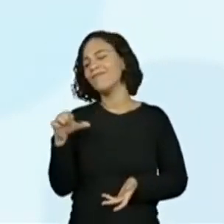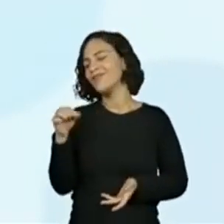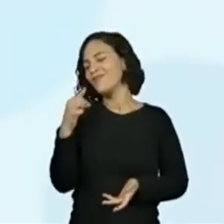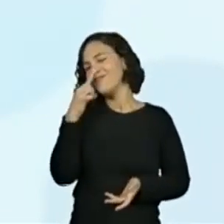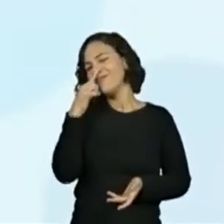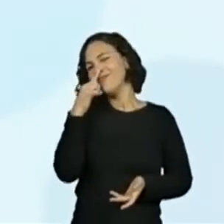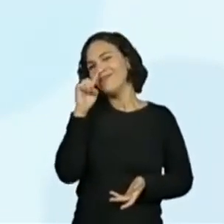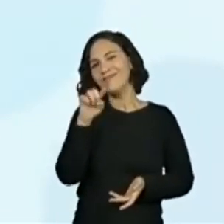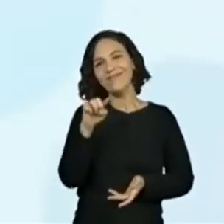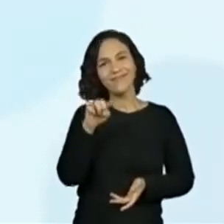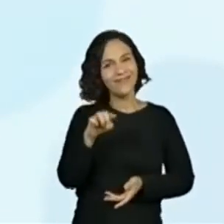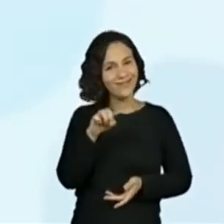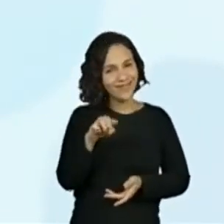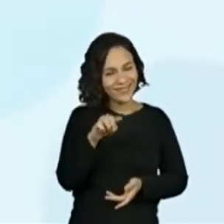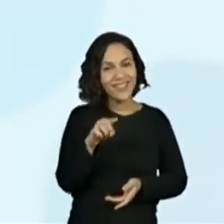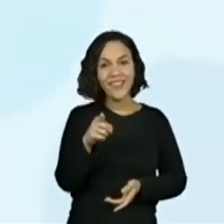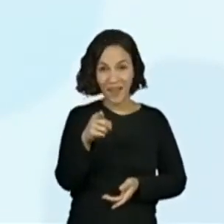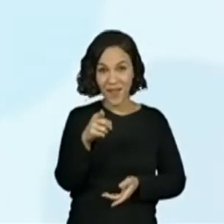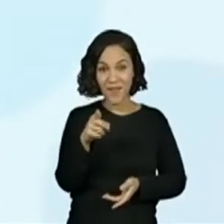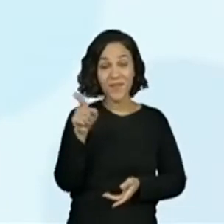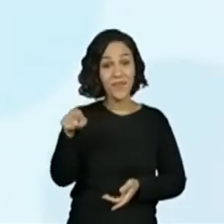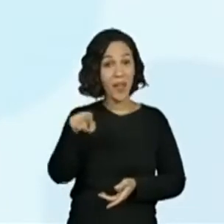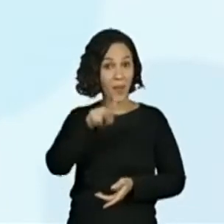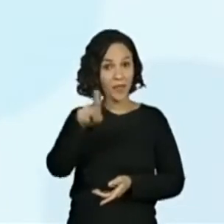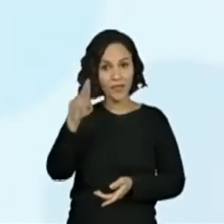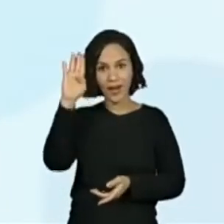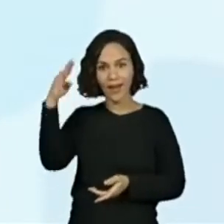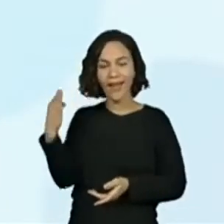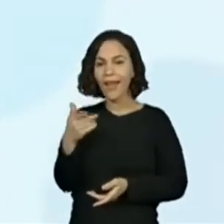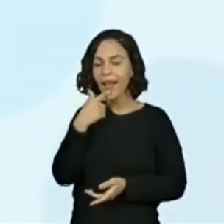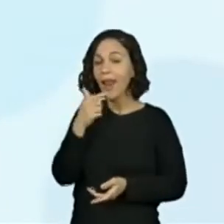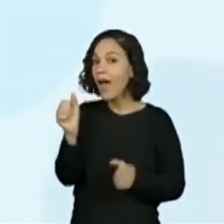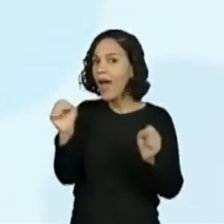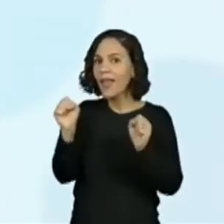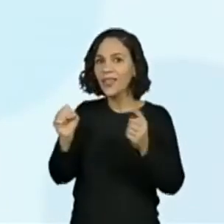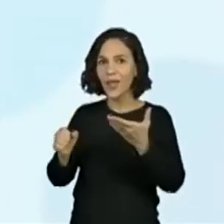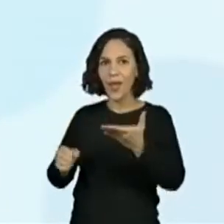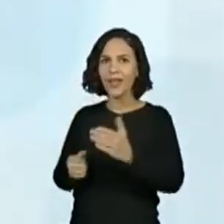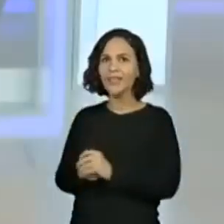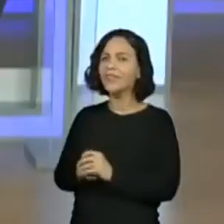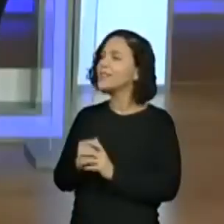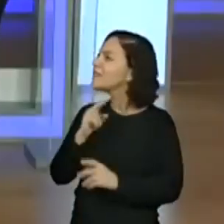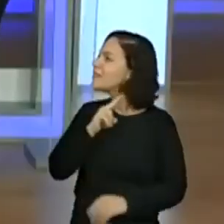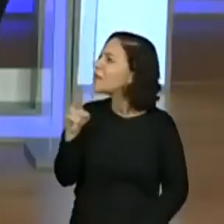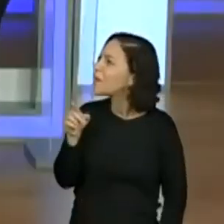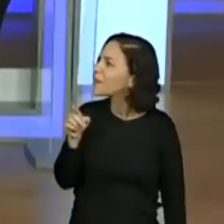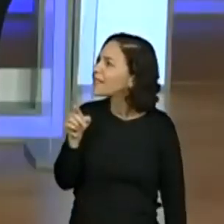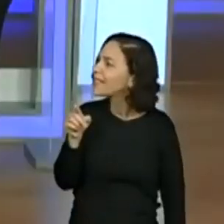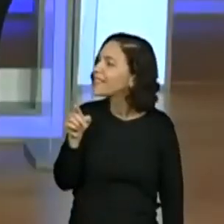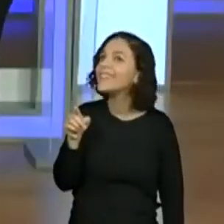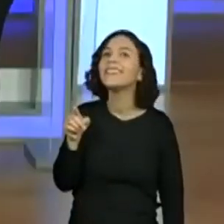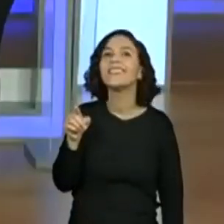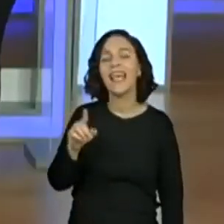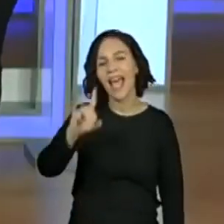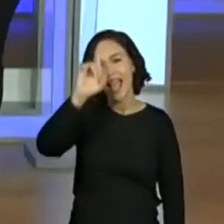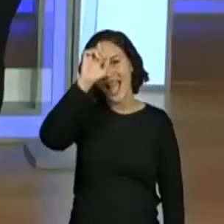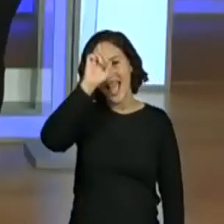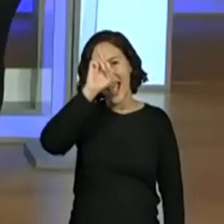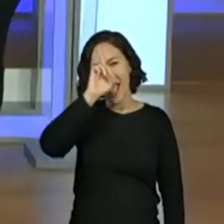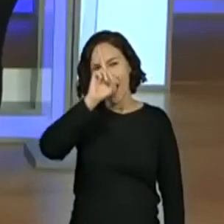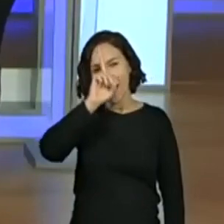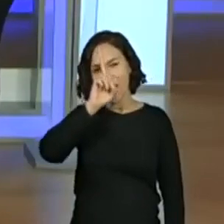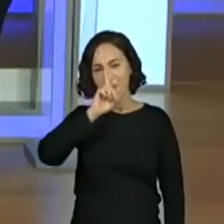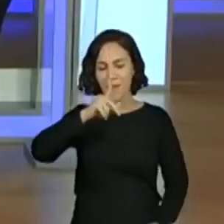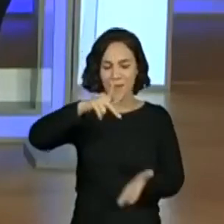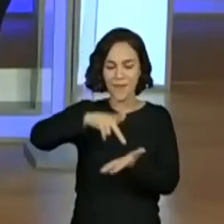nos acompanhando, é a brincadeira favorita da professora Kelly. Qual é a brincadeira, professora Kelly? Ah, essa brincadeira é a amarelinha.